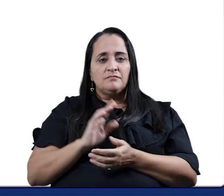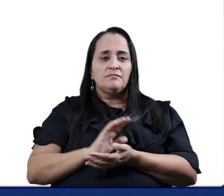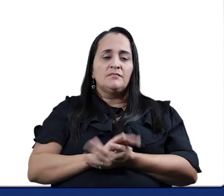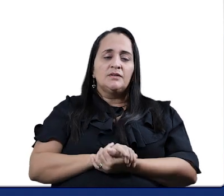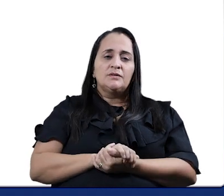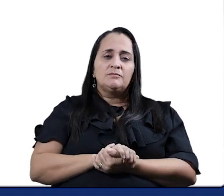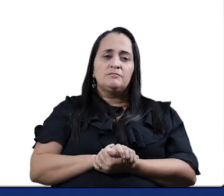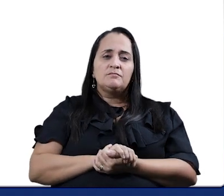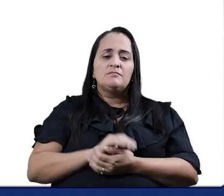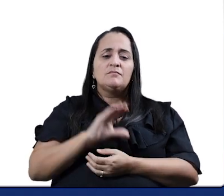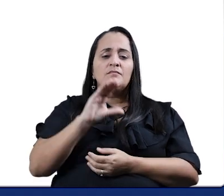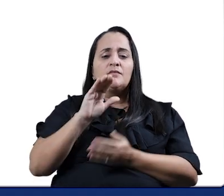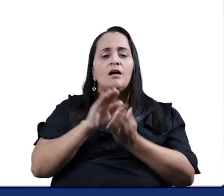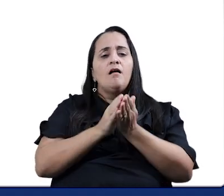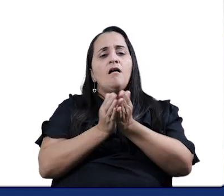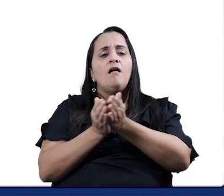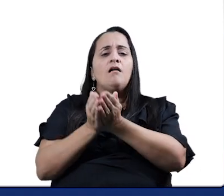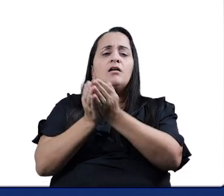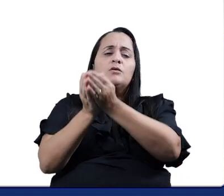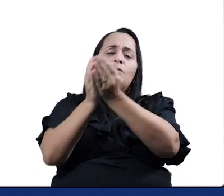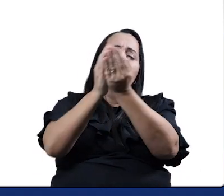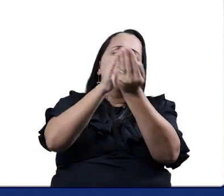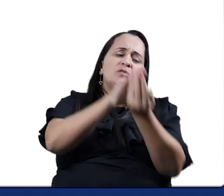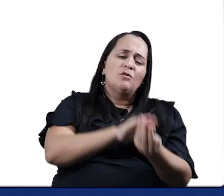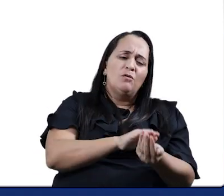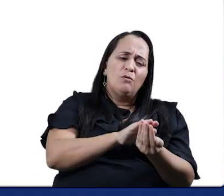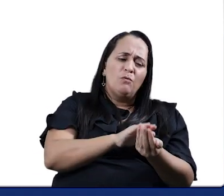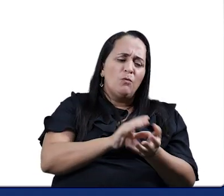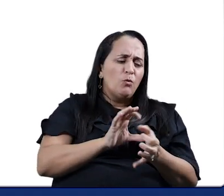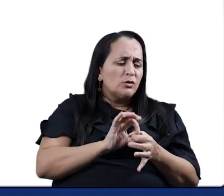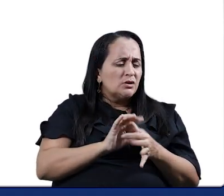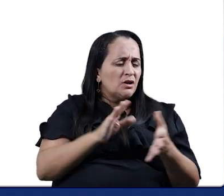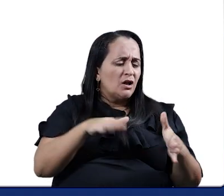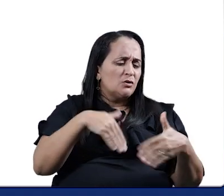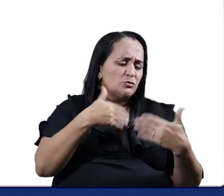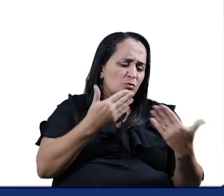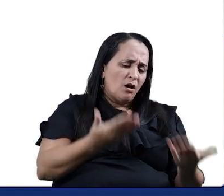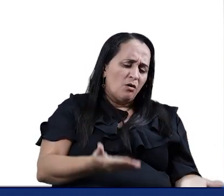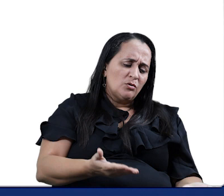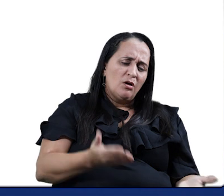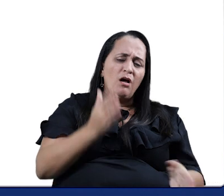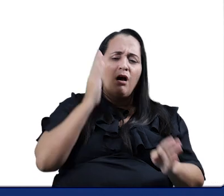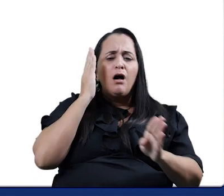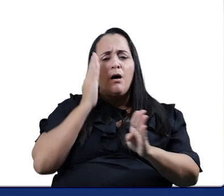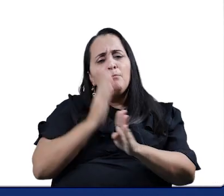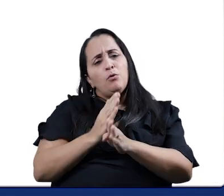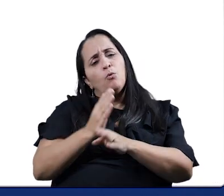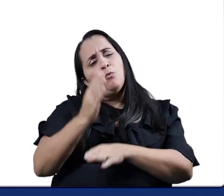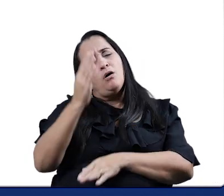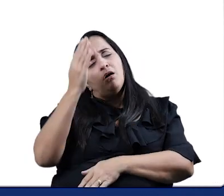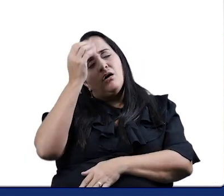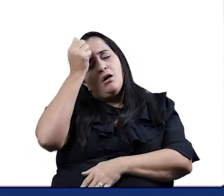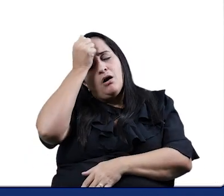exemplo. A canoa virou. Pois deixaram ela virar. Foi por causa de Maria que não soube remar.